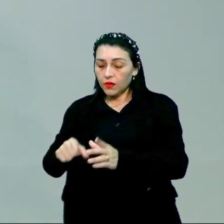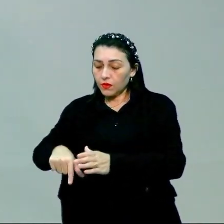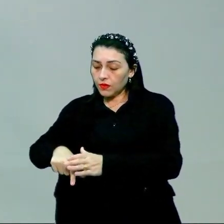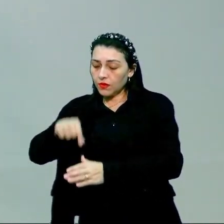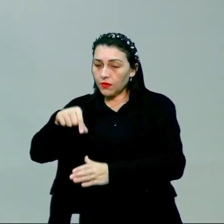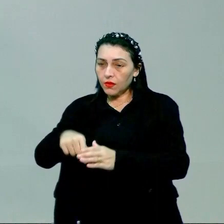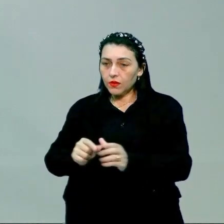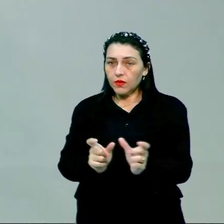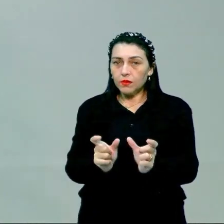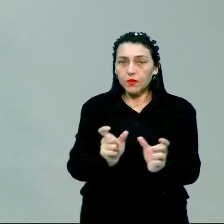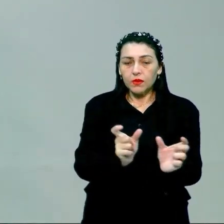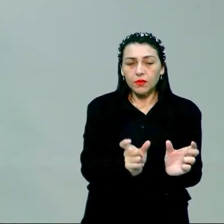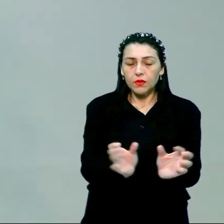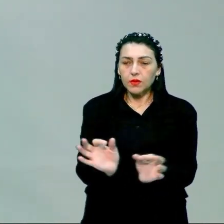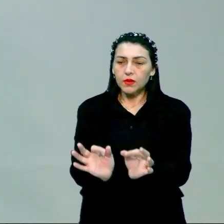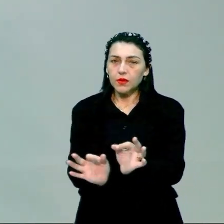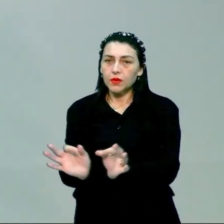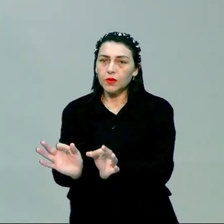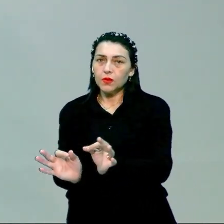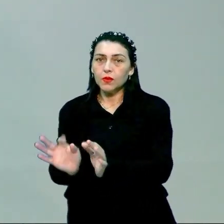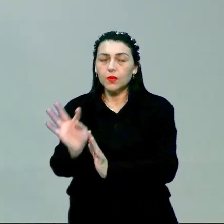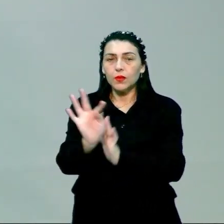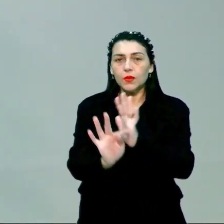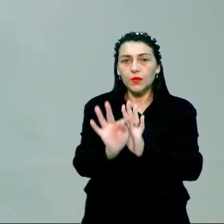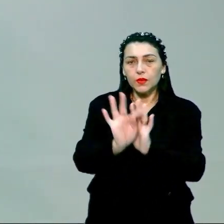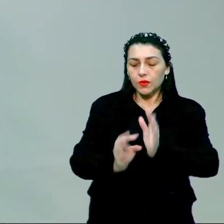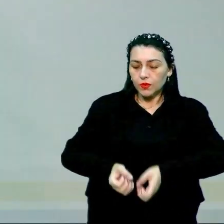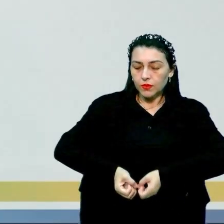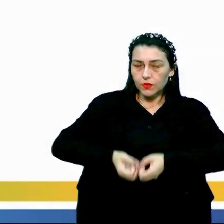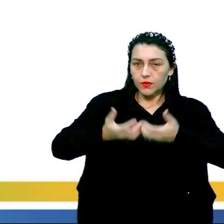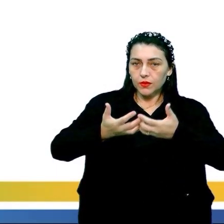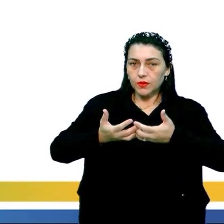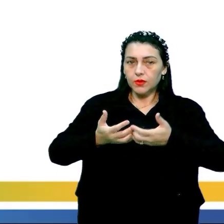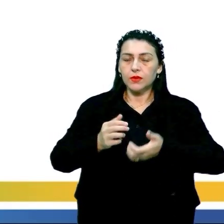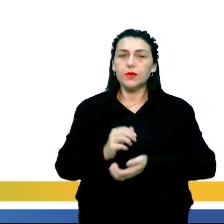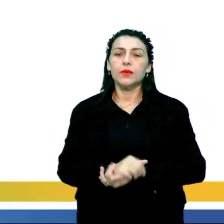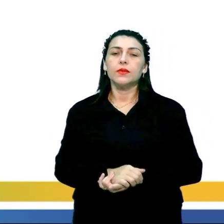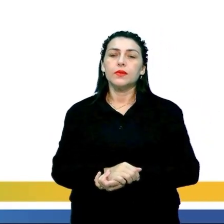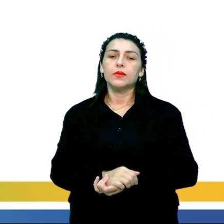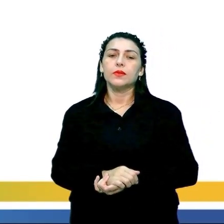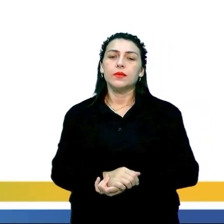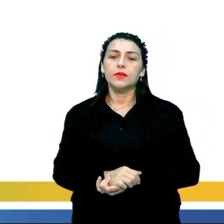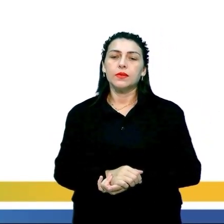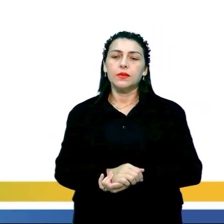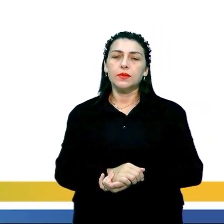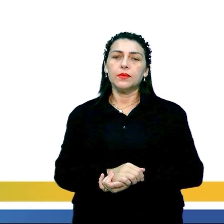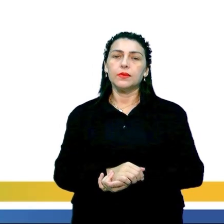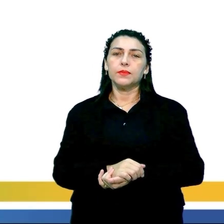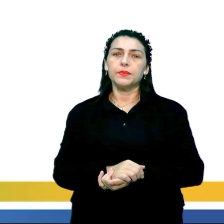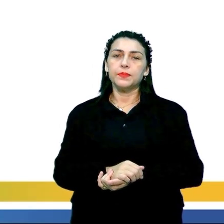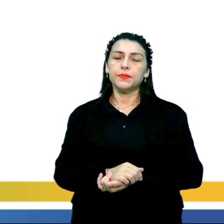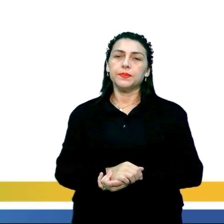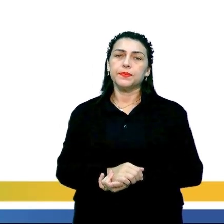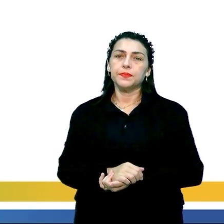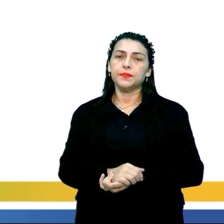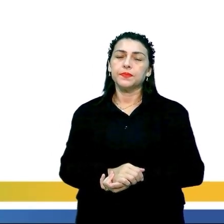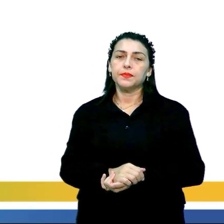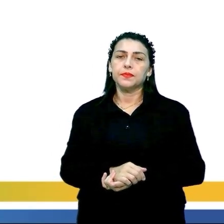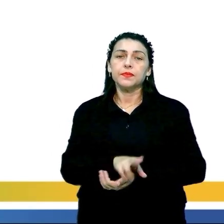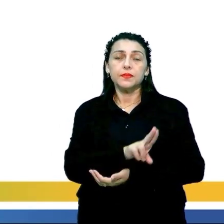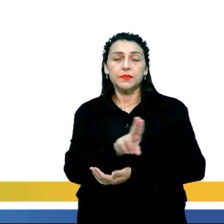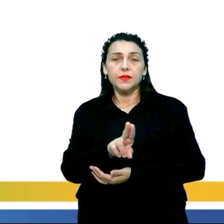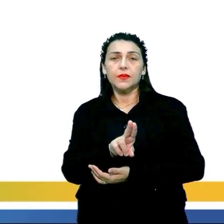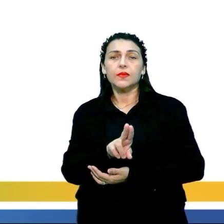as palavras, você iria construir um poema dadaísta. Então, o dadaísmo, há quem chame